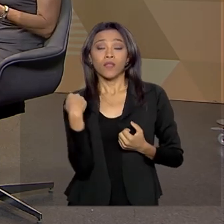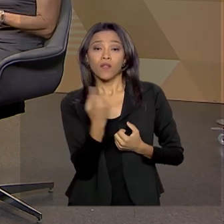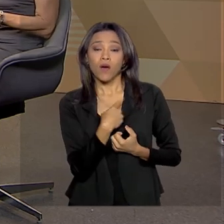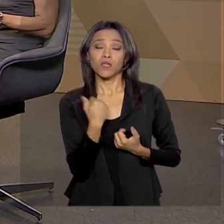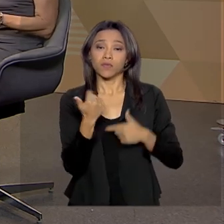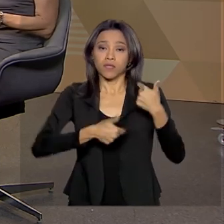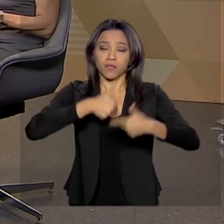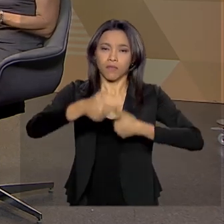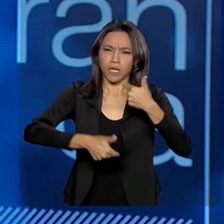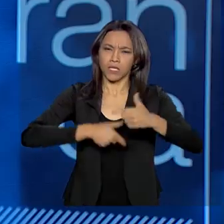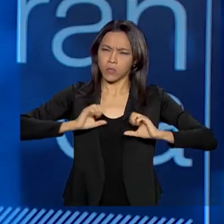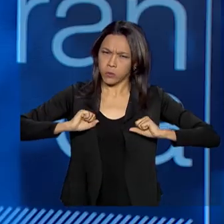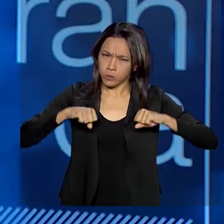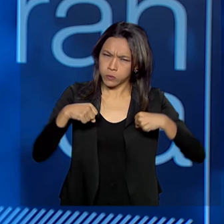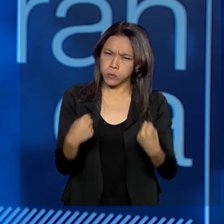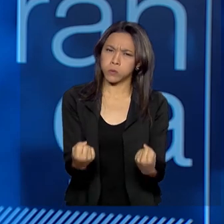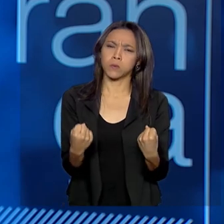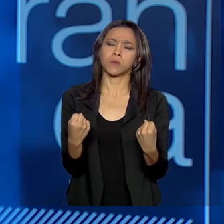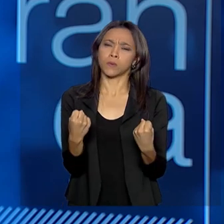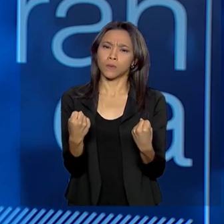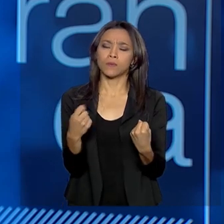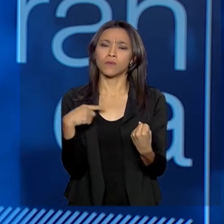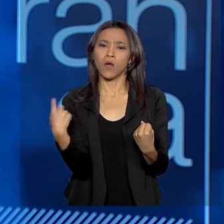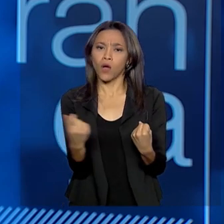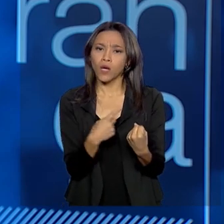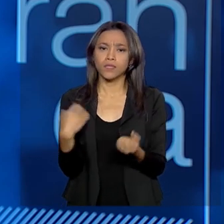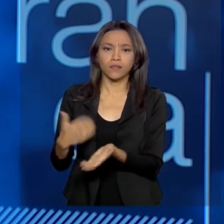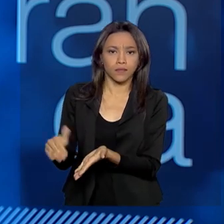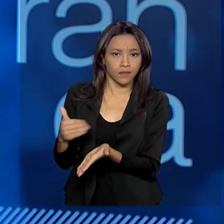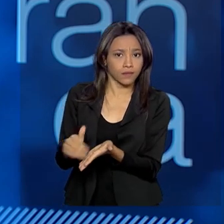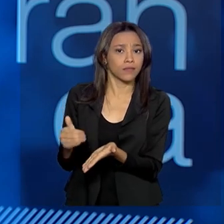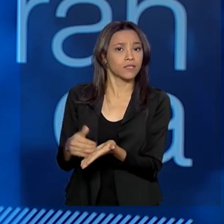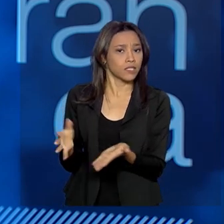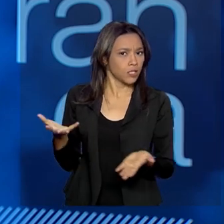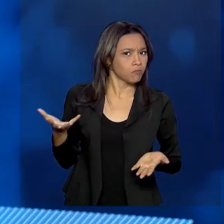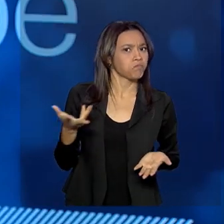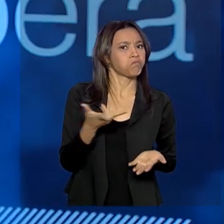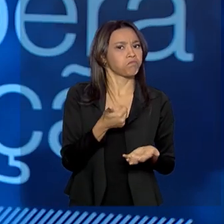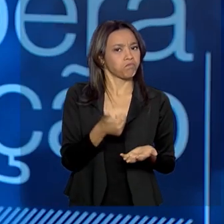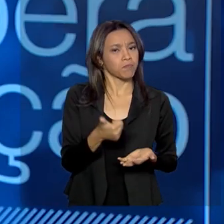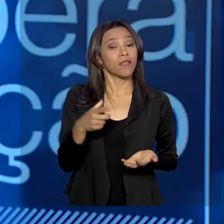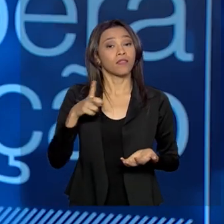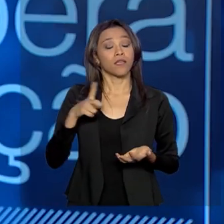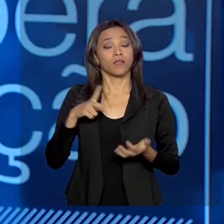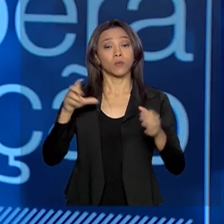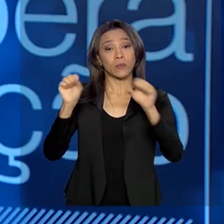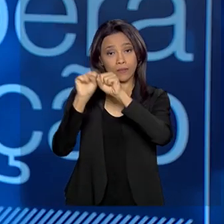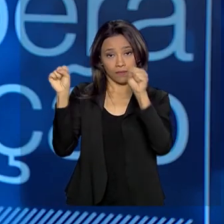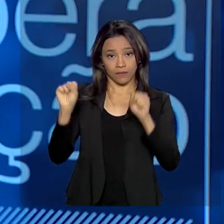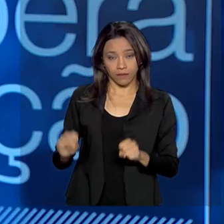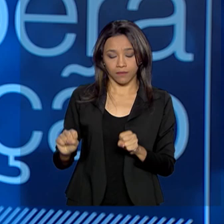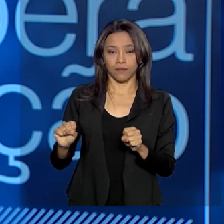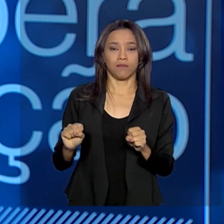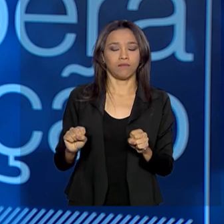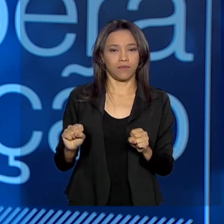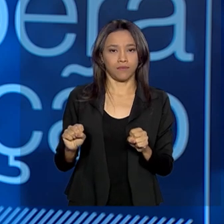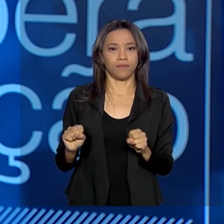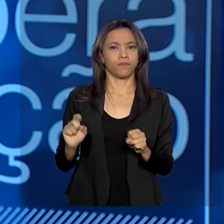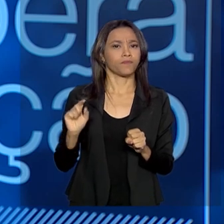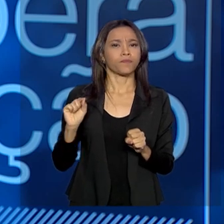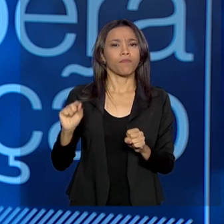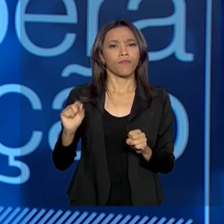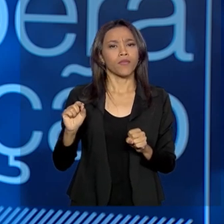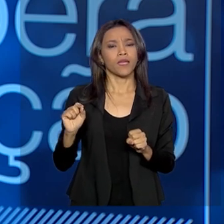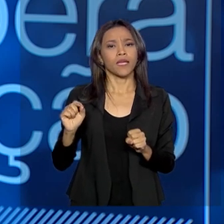arduamente nesse sentido e muito eficientemente. Existe um sistema desenvolvido, inclusive no âmbito